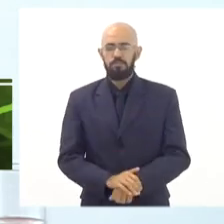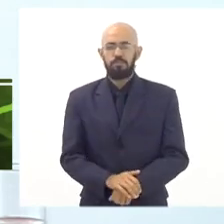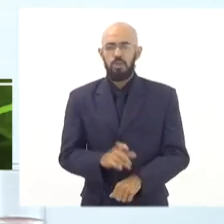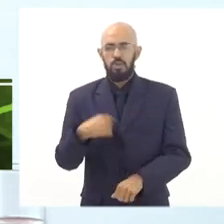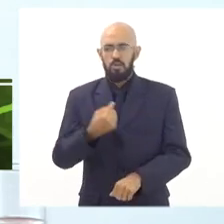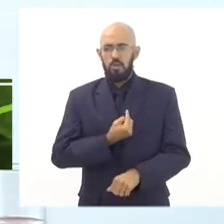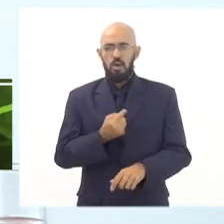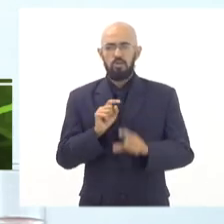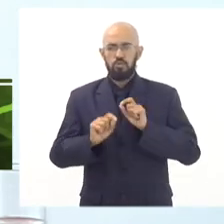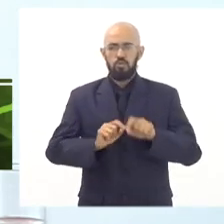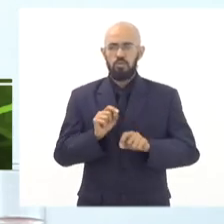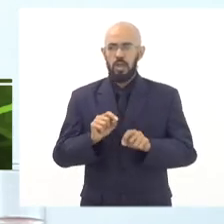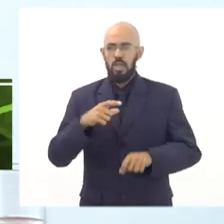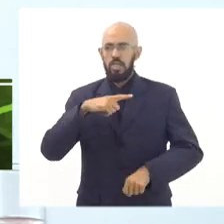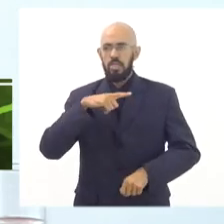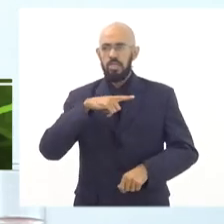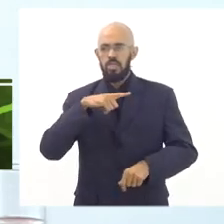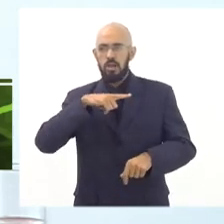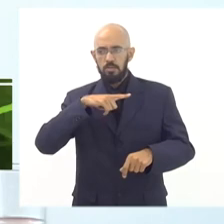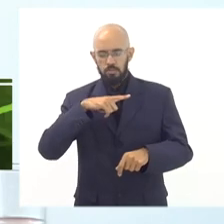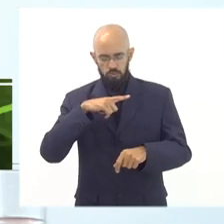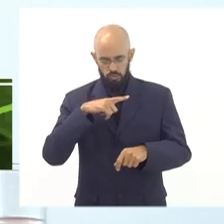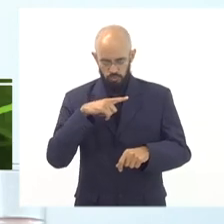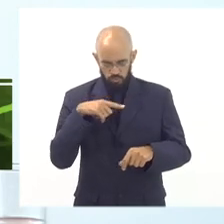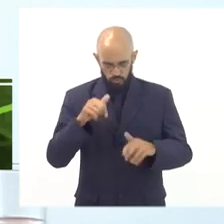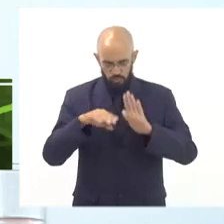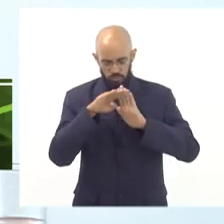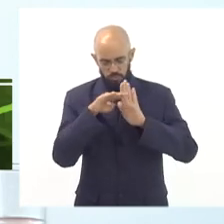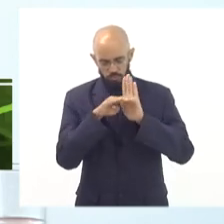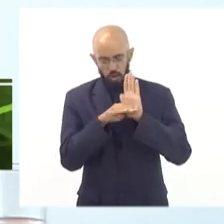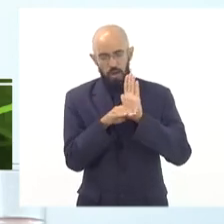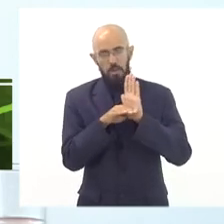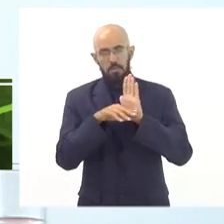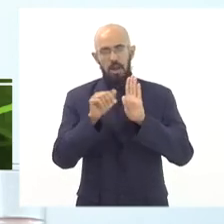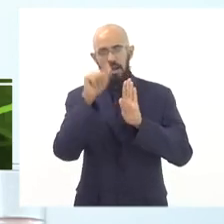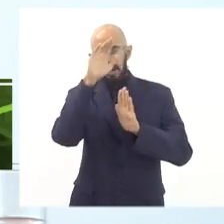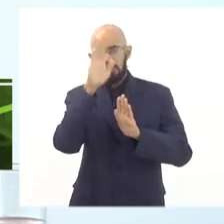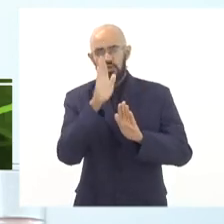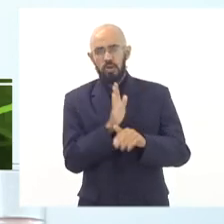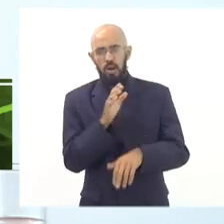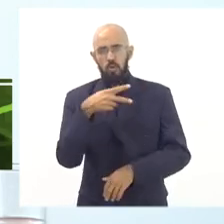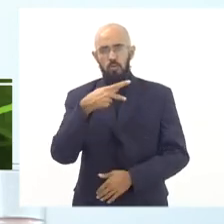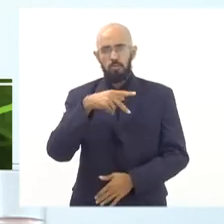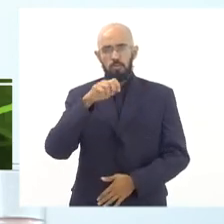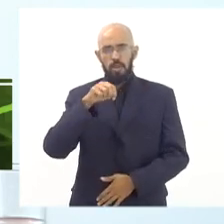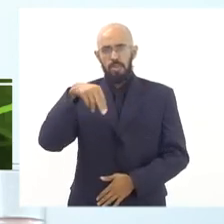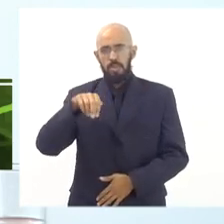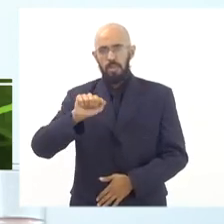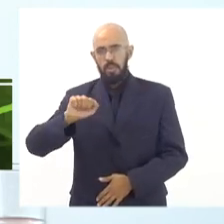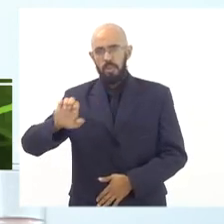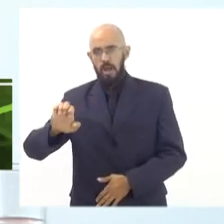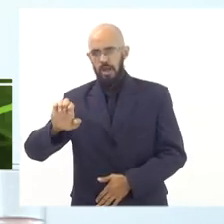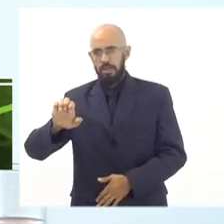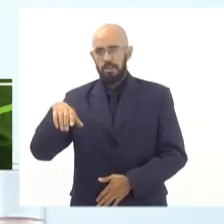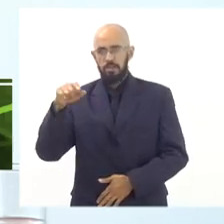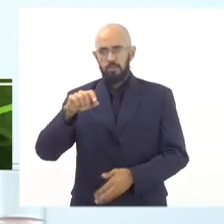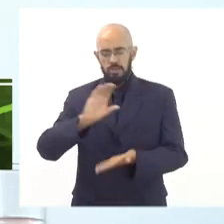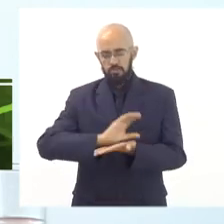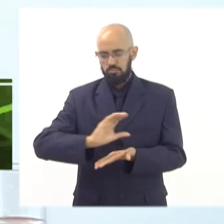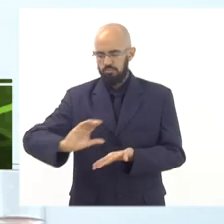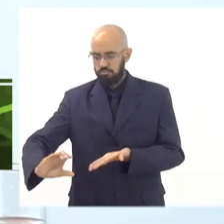a gente tem um programa nacional, o PNAE, que faz o repasse de verbas